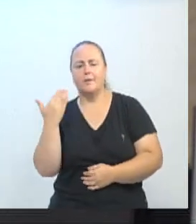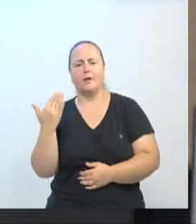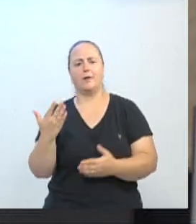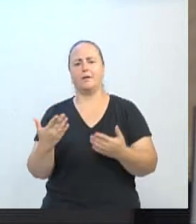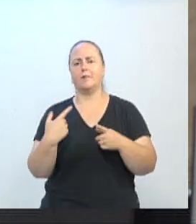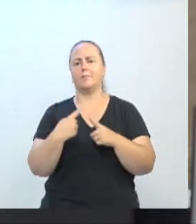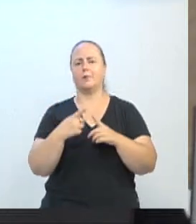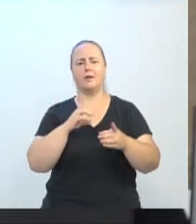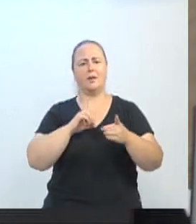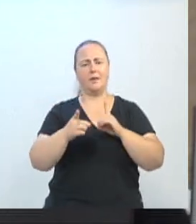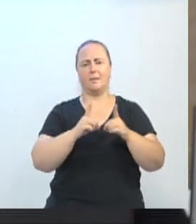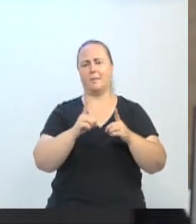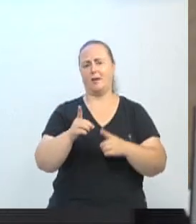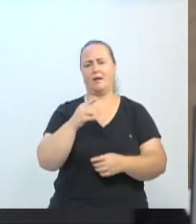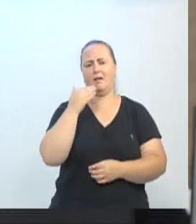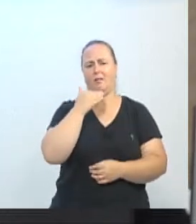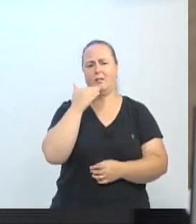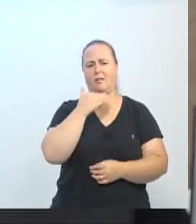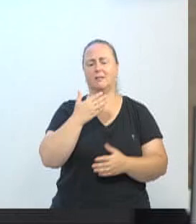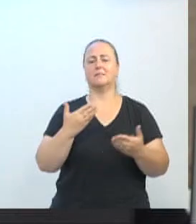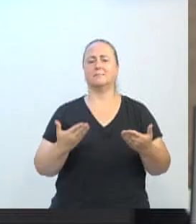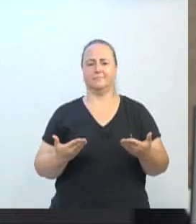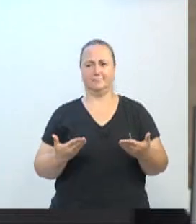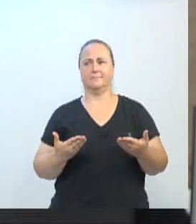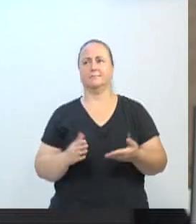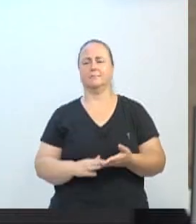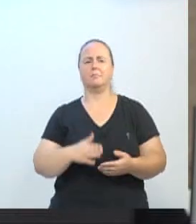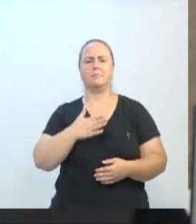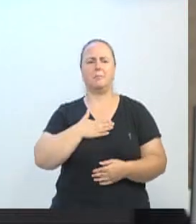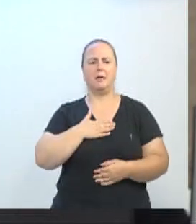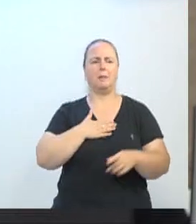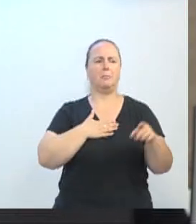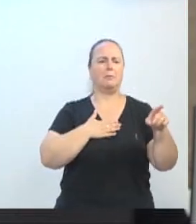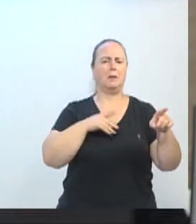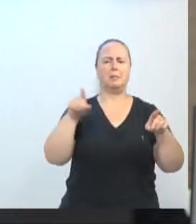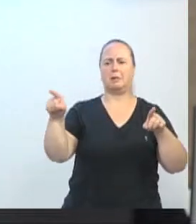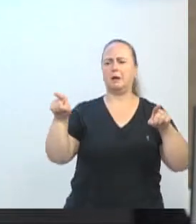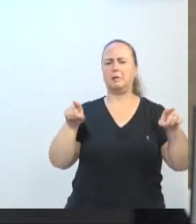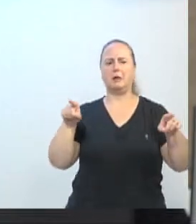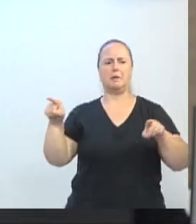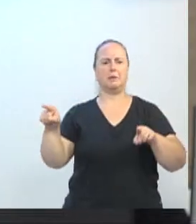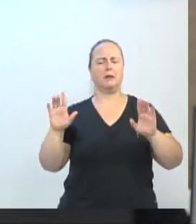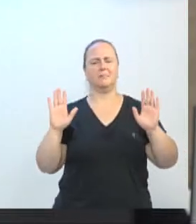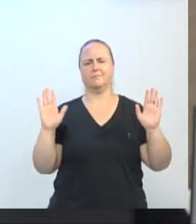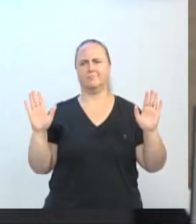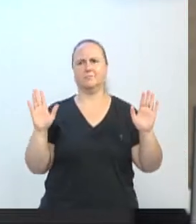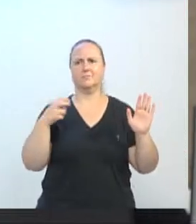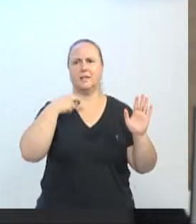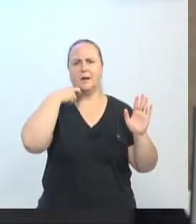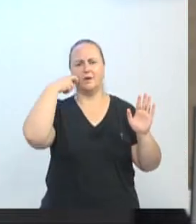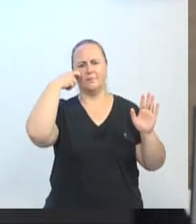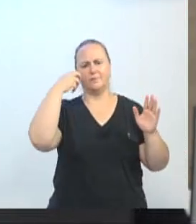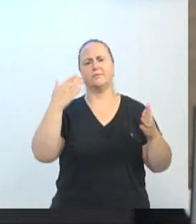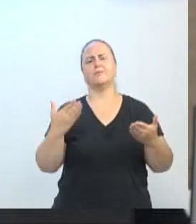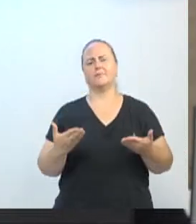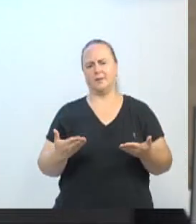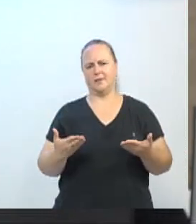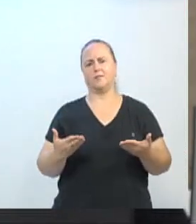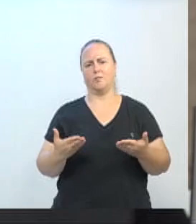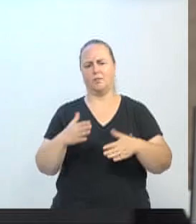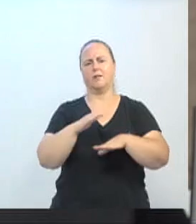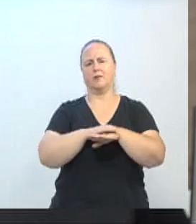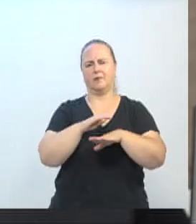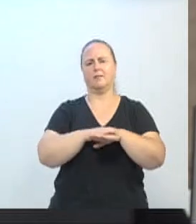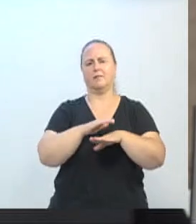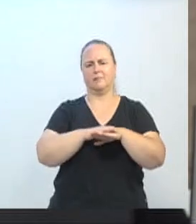criam vergonha na cara, independente de partido, se for do meu, for do PT, for de outro qualquer, criam vergonha na cara e realmente façam